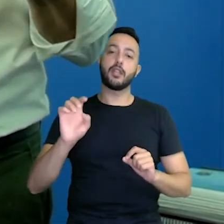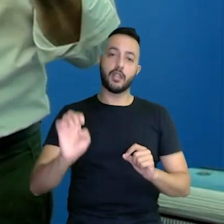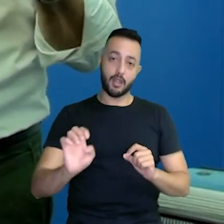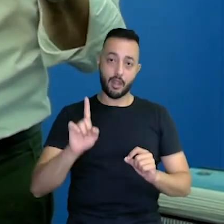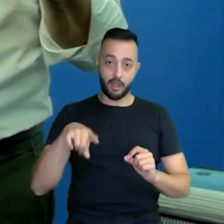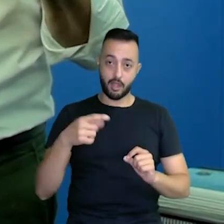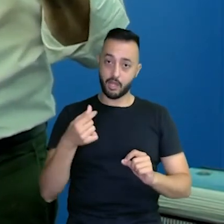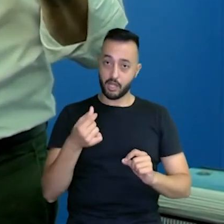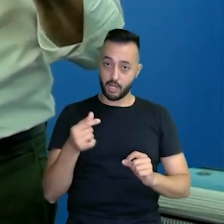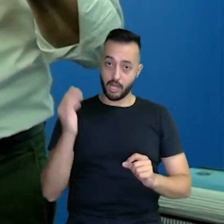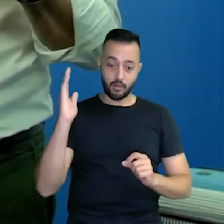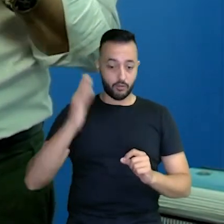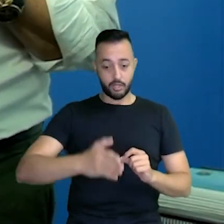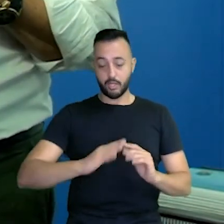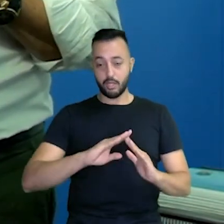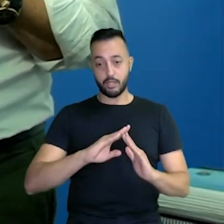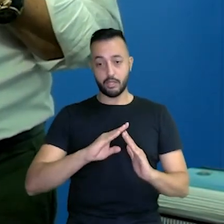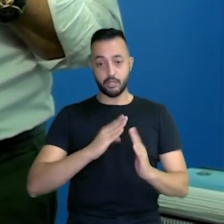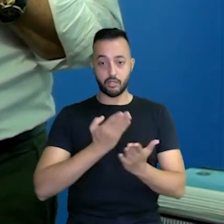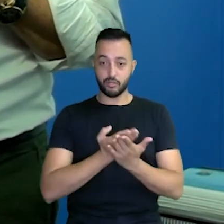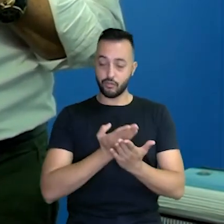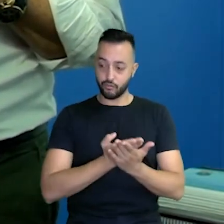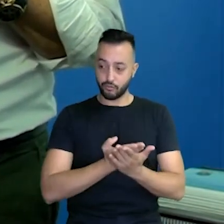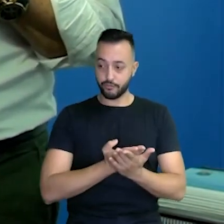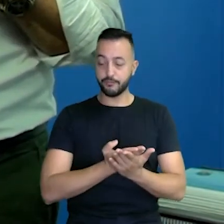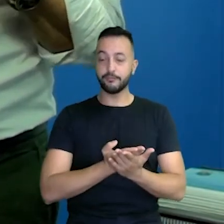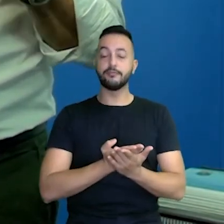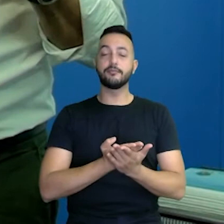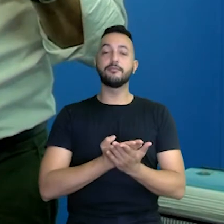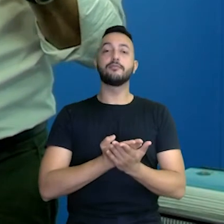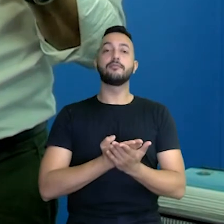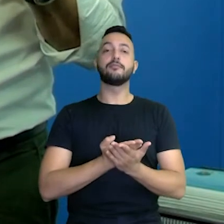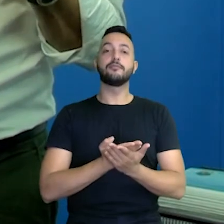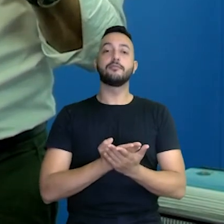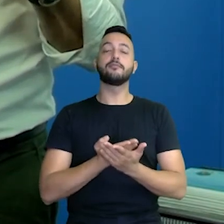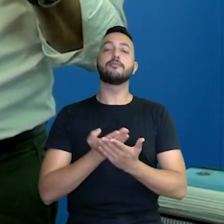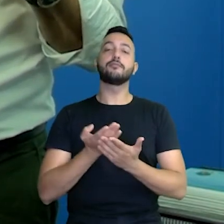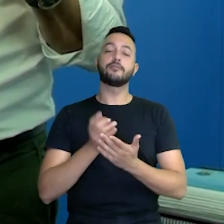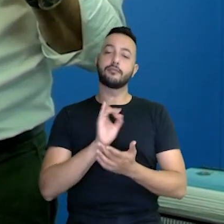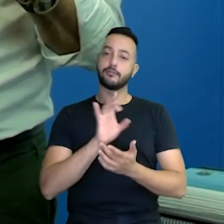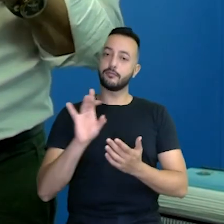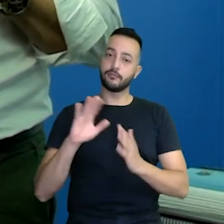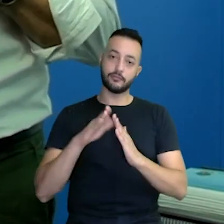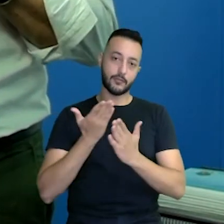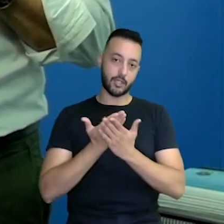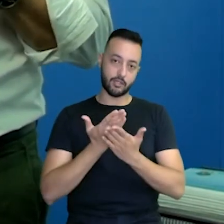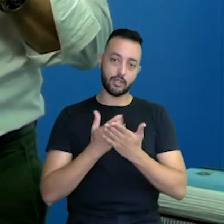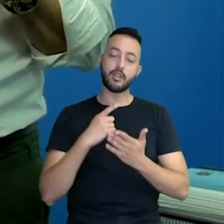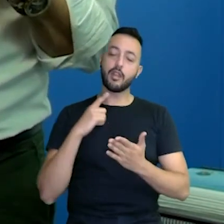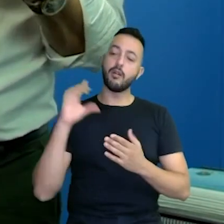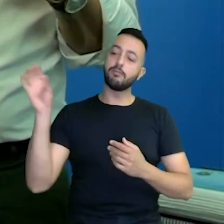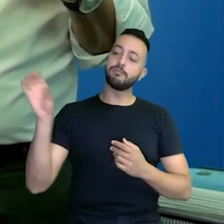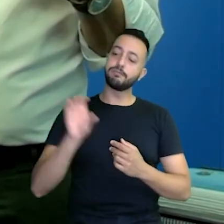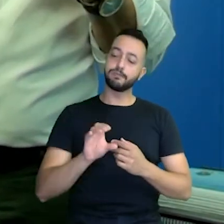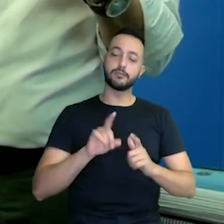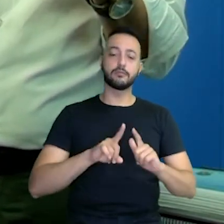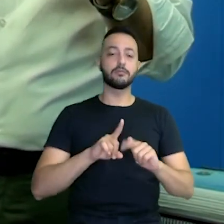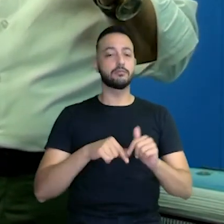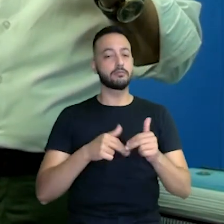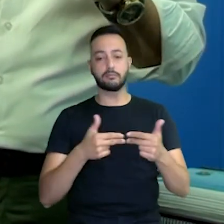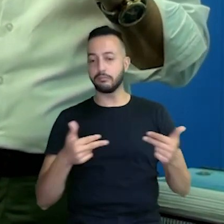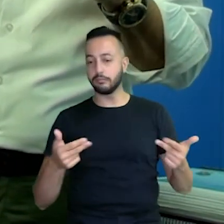programa de dinheiro direto nas escolas, ele tem, cada escola recebe uma verba para comprar